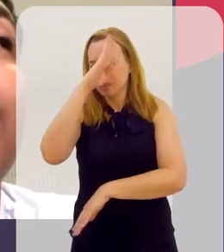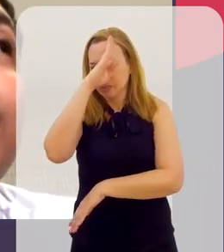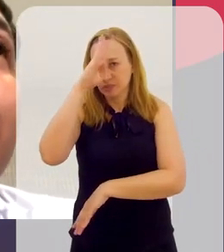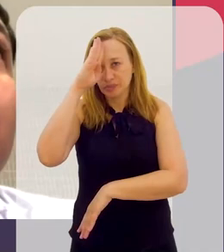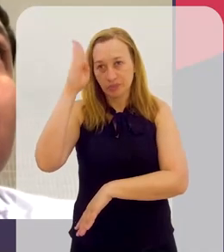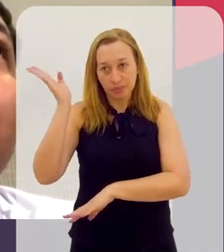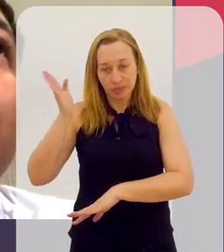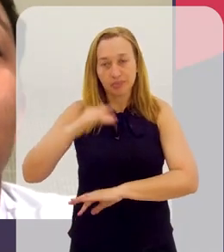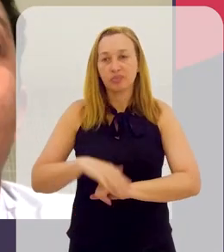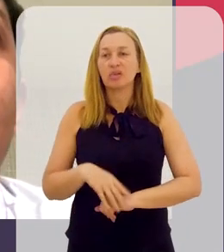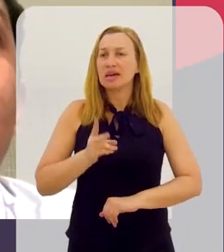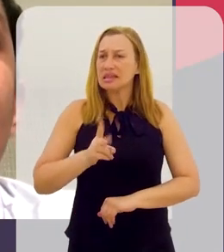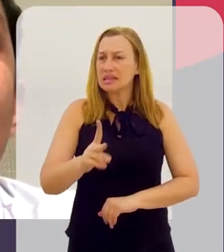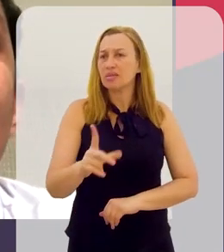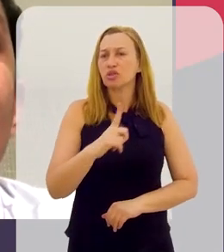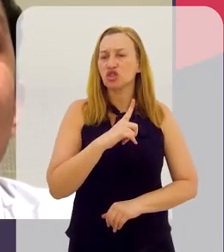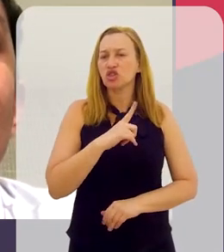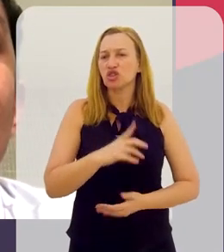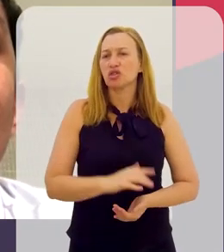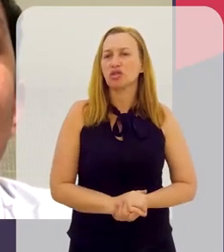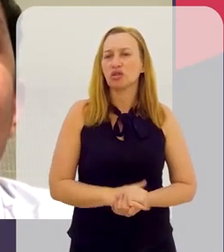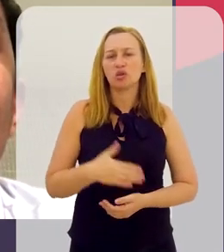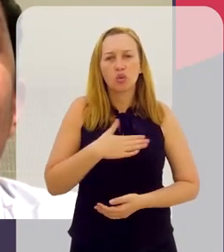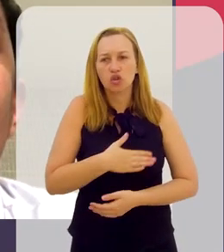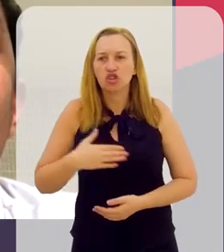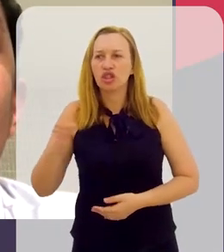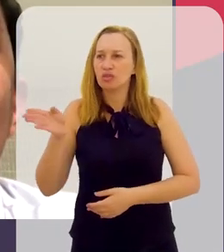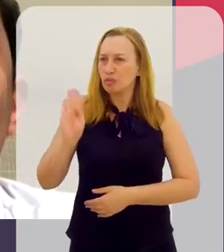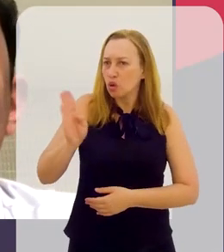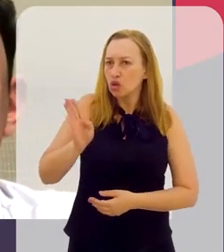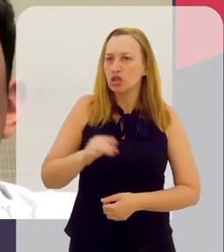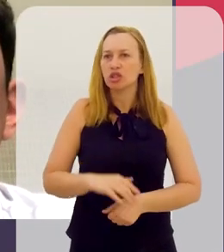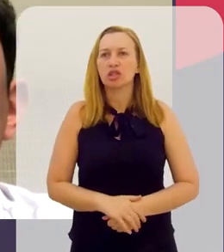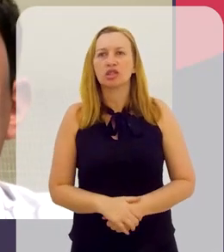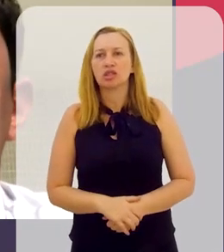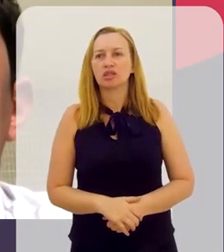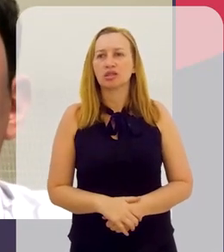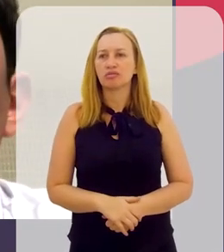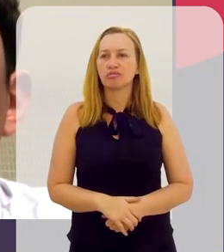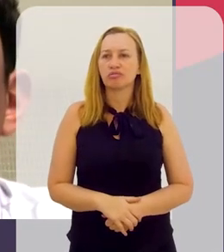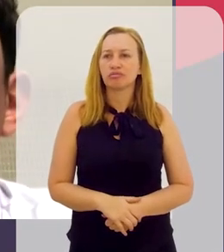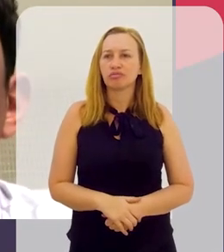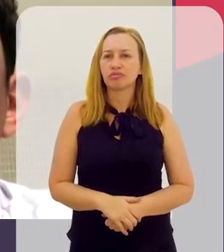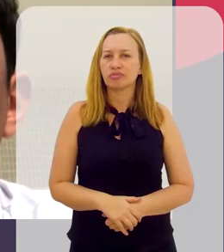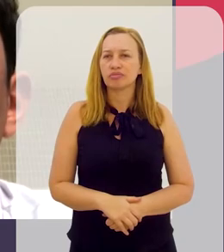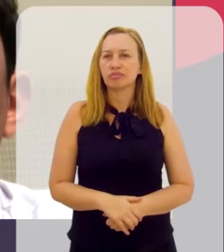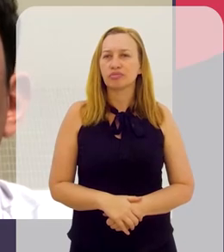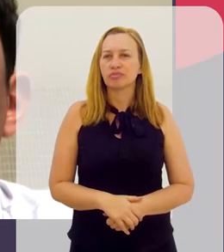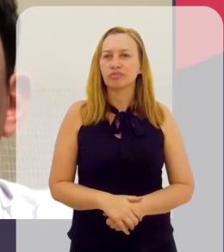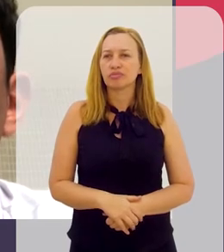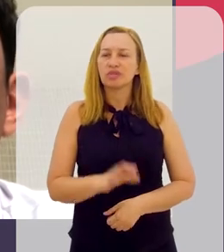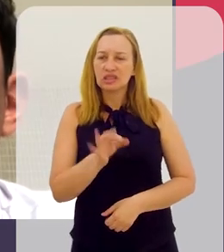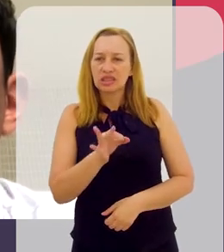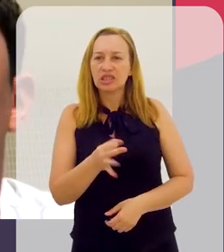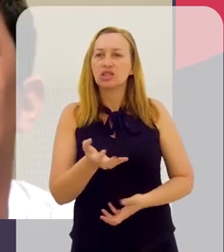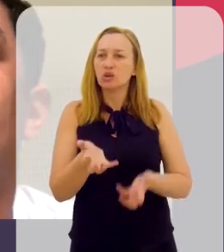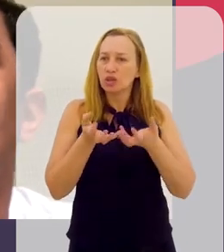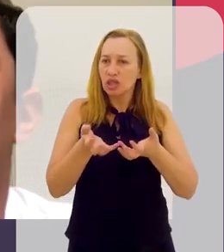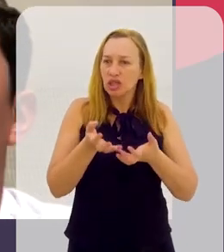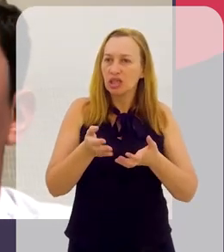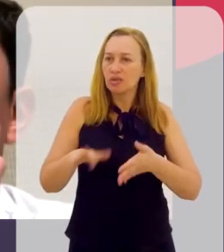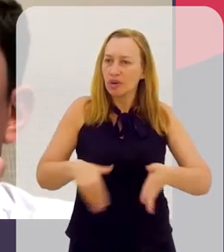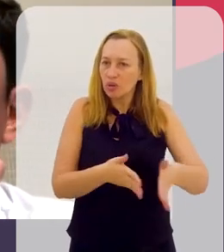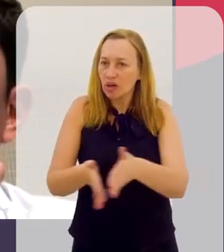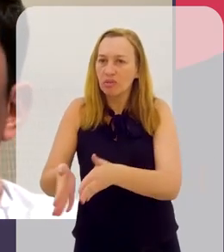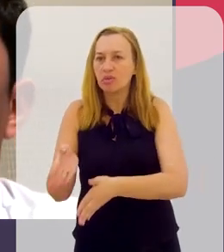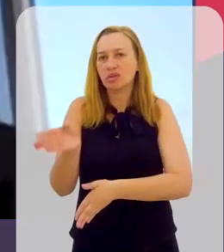acadêmica, né? Porque eu sempre tive, eu sempre gostei de biologia, sempre tive uma certa convicção de que